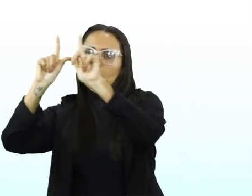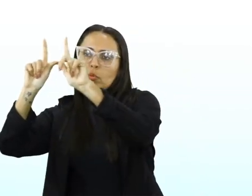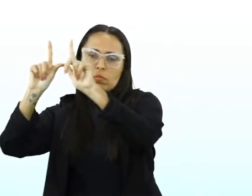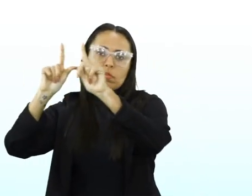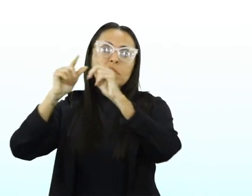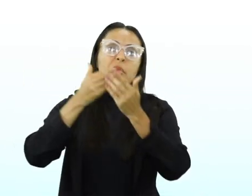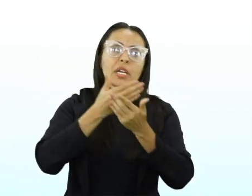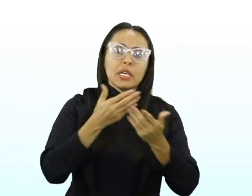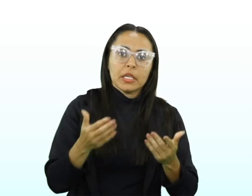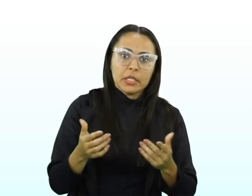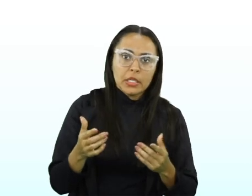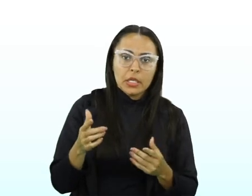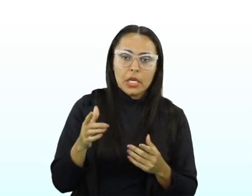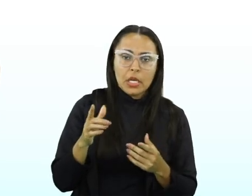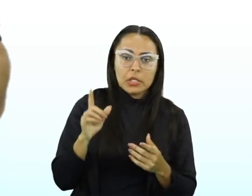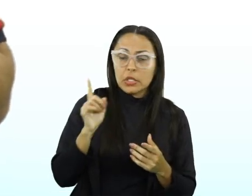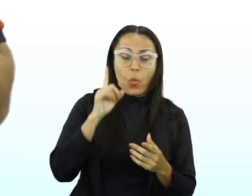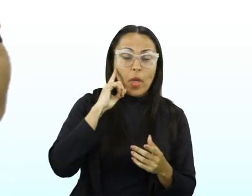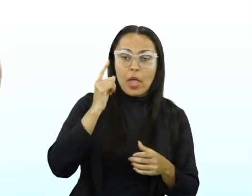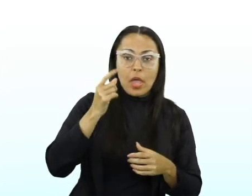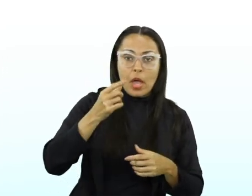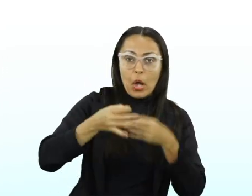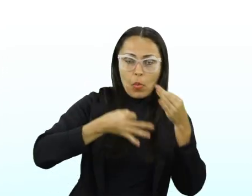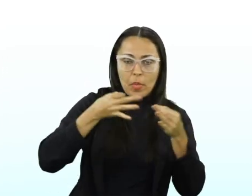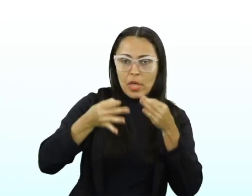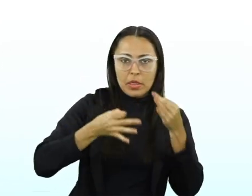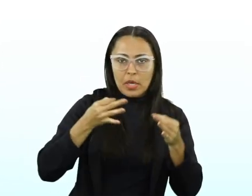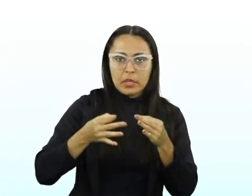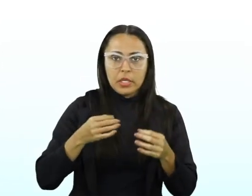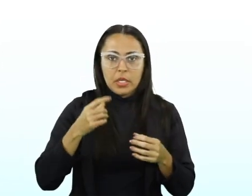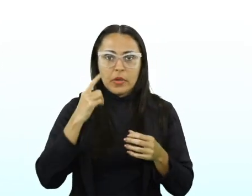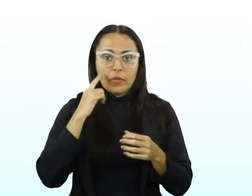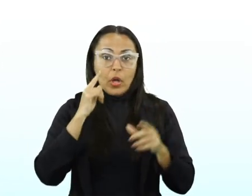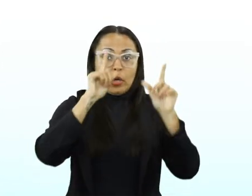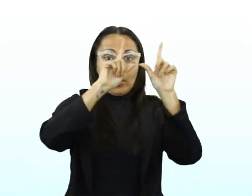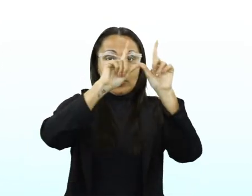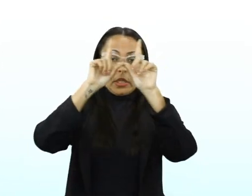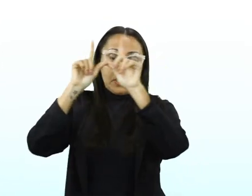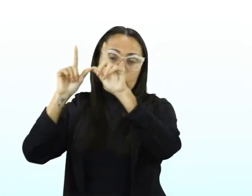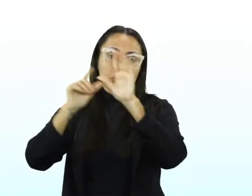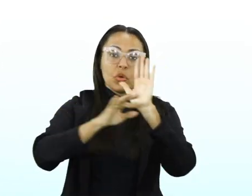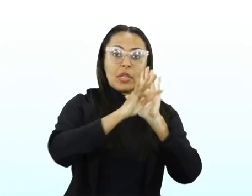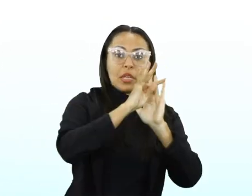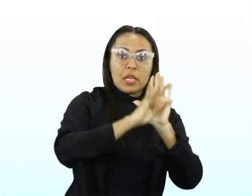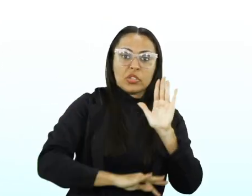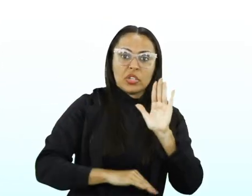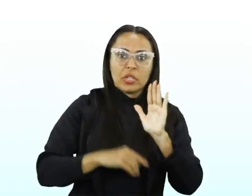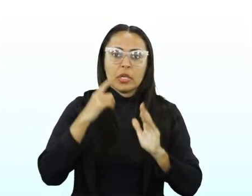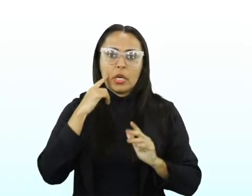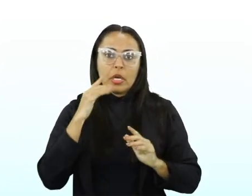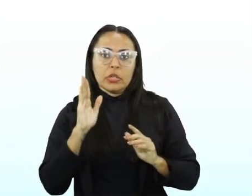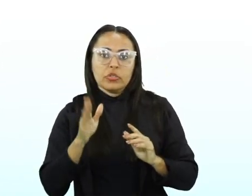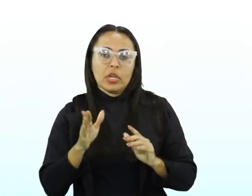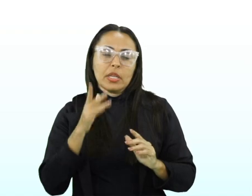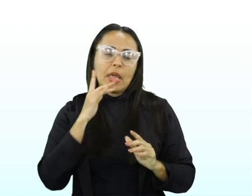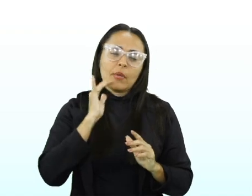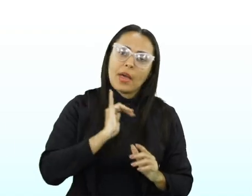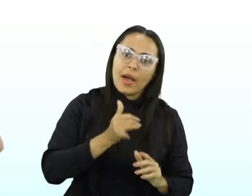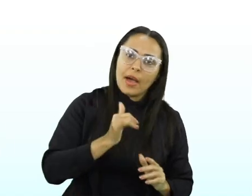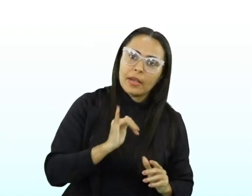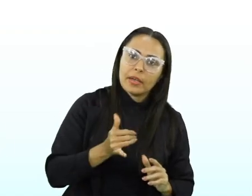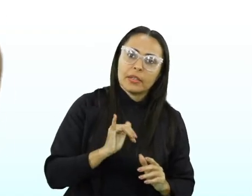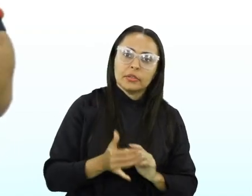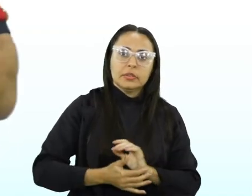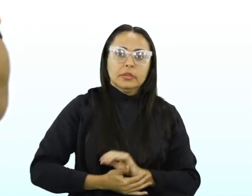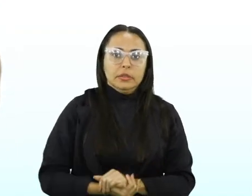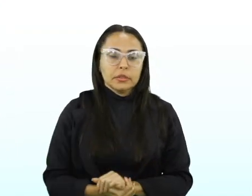Então, a tirinha já não passa a ser argumentativo. A tirinha, o texto tirinha, seria já o quê? Da esfera narrativa, o texto